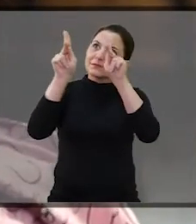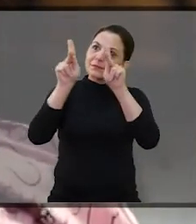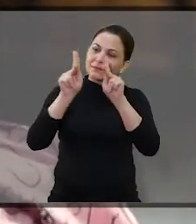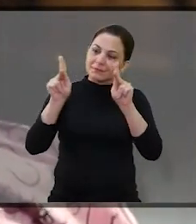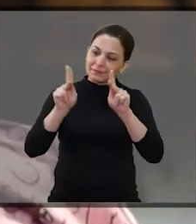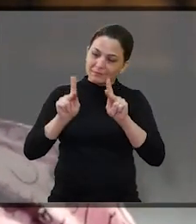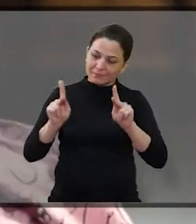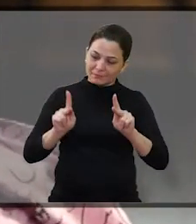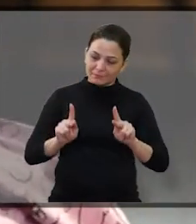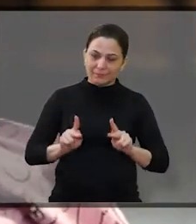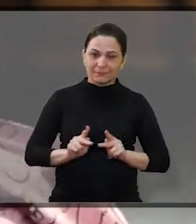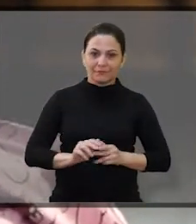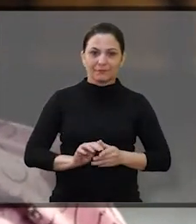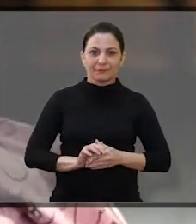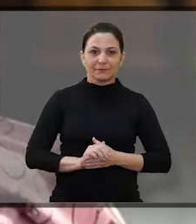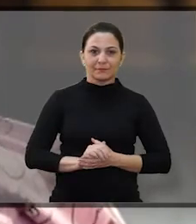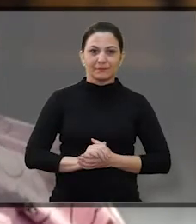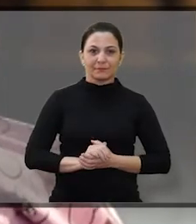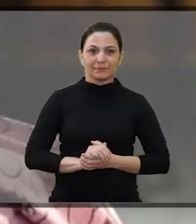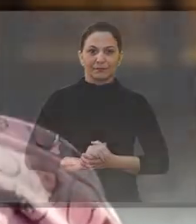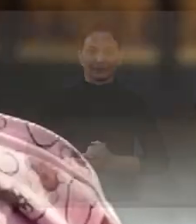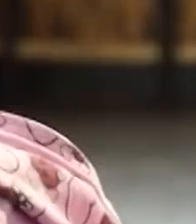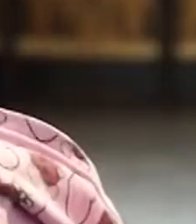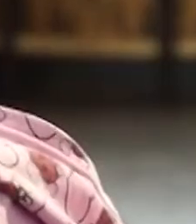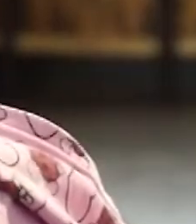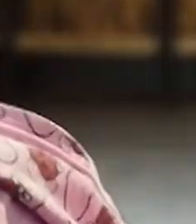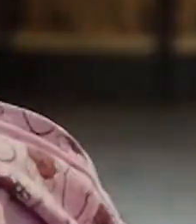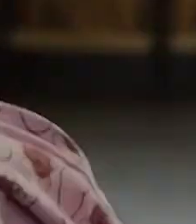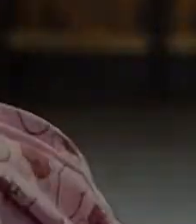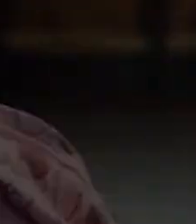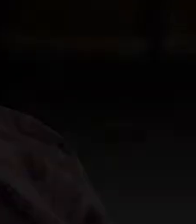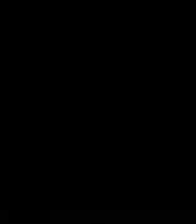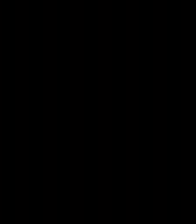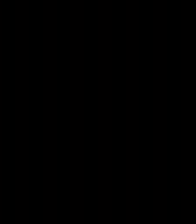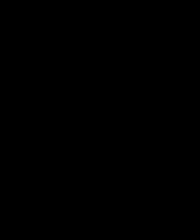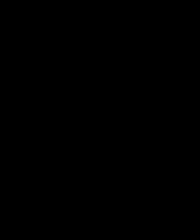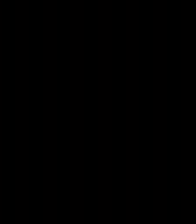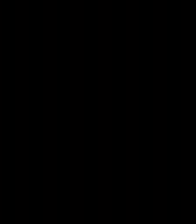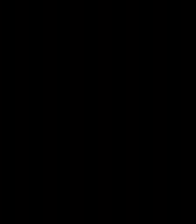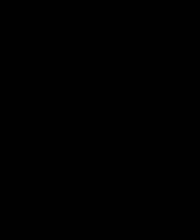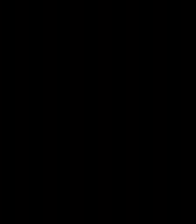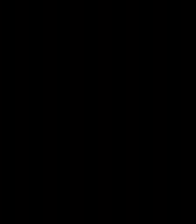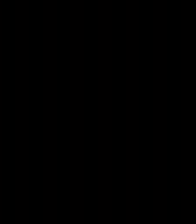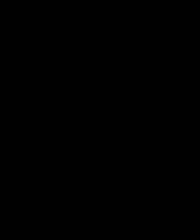repente vem cheio de paz De